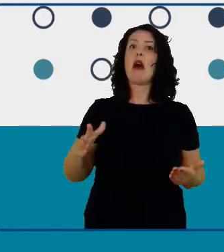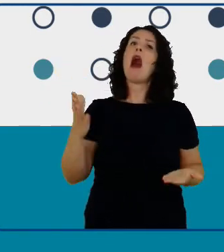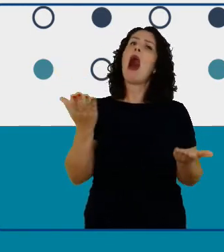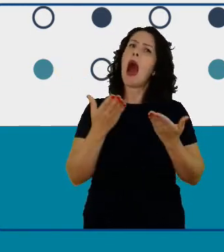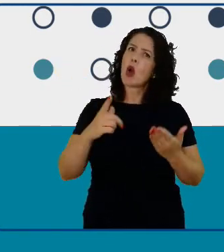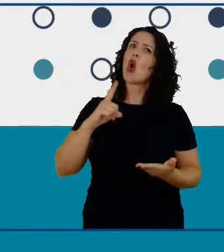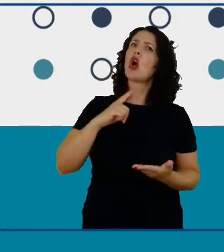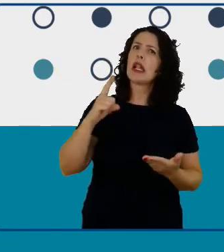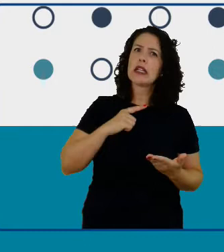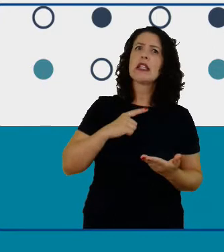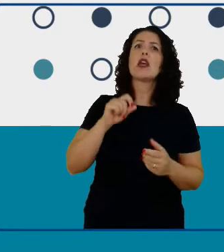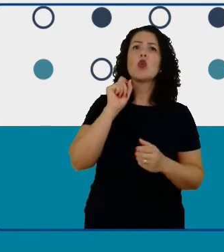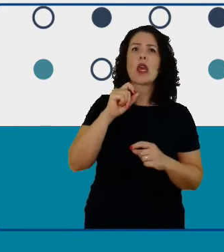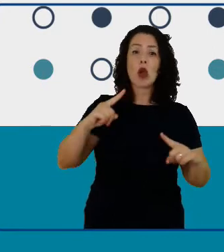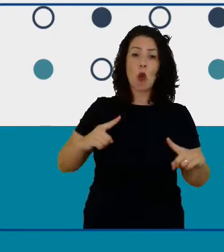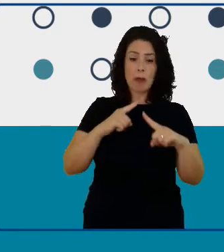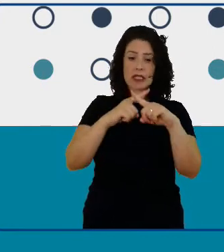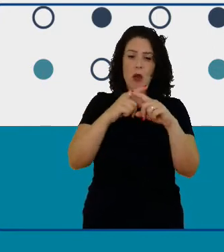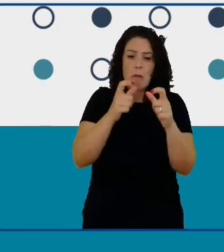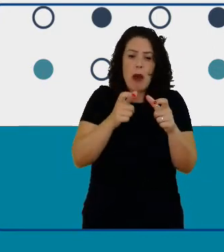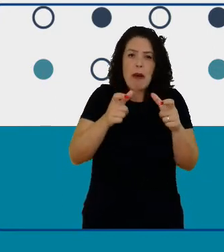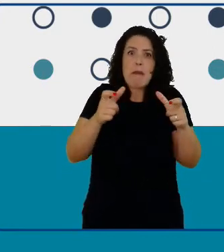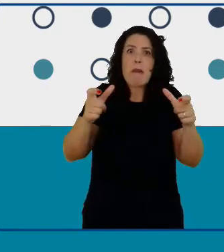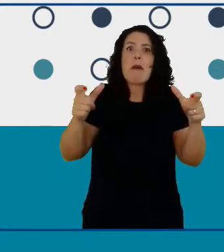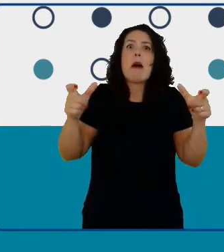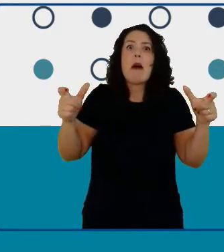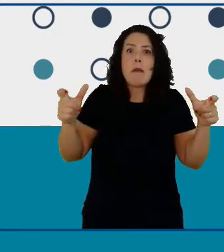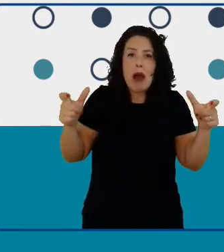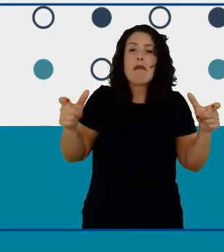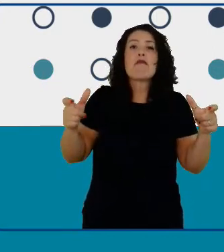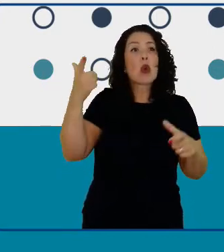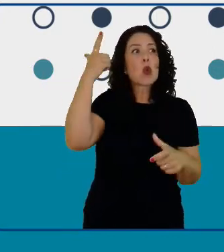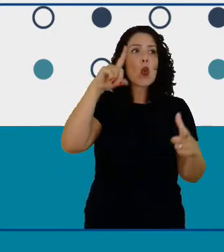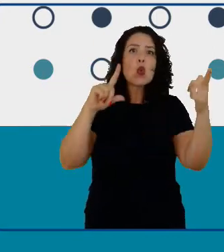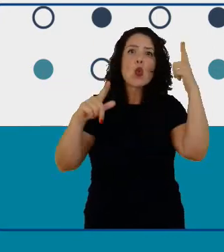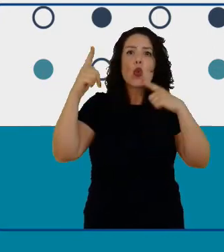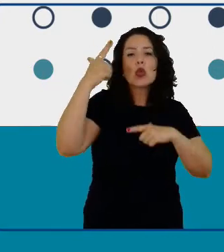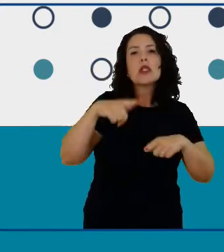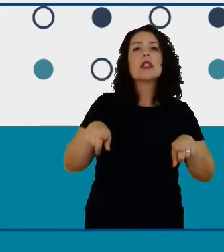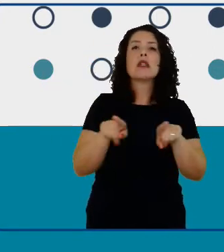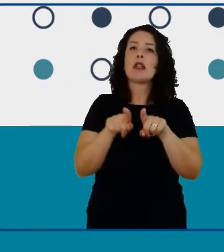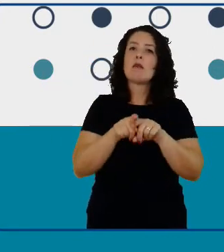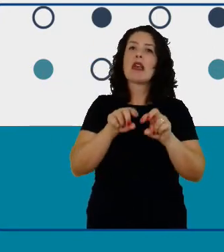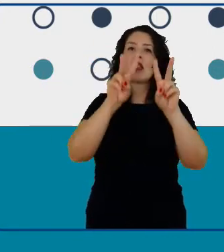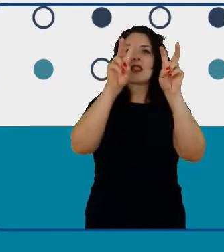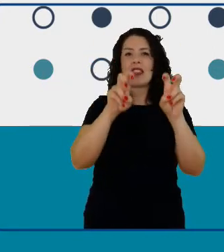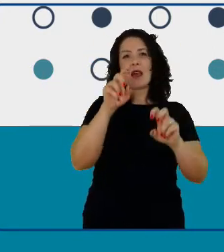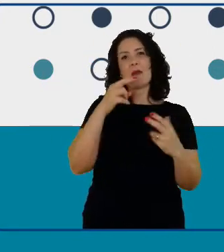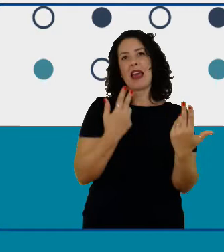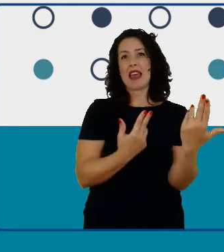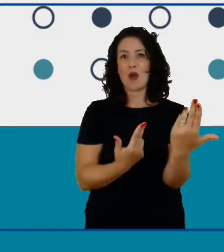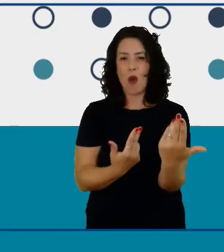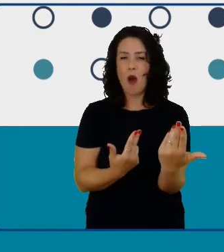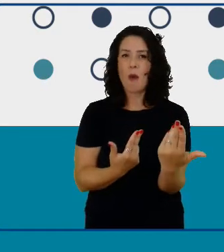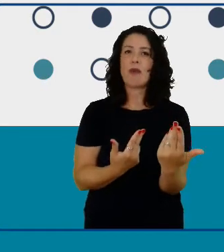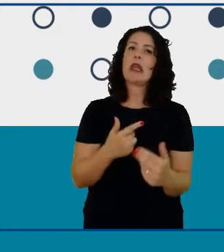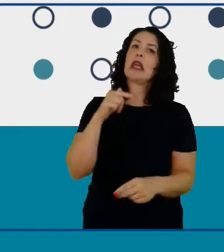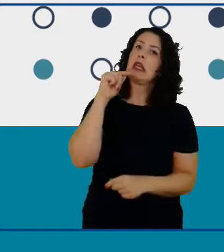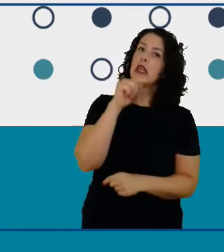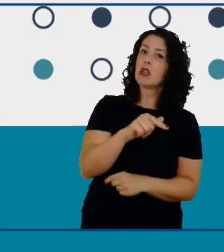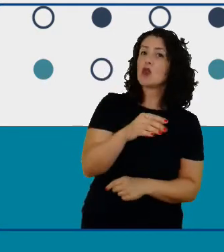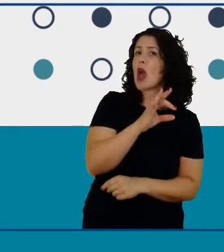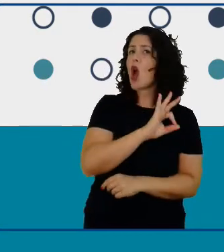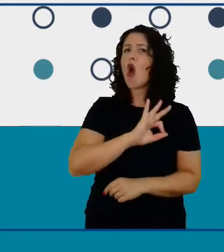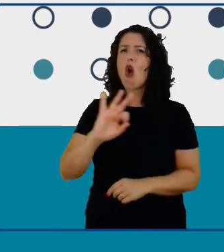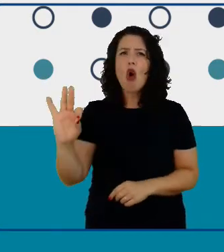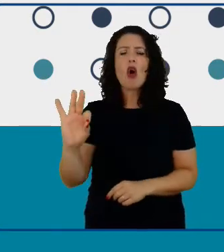nesse mesmo assunto é uma ótima rota para